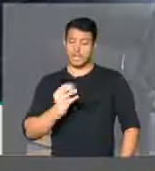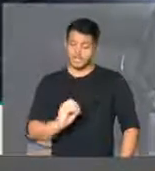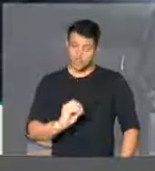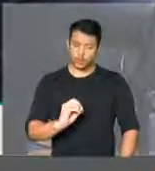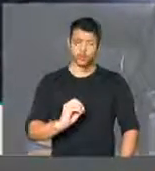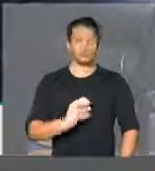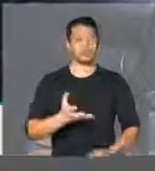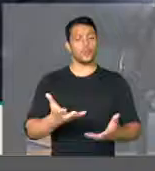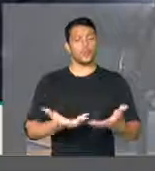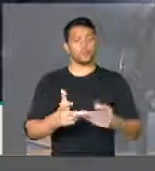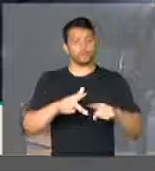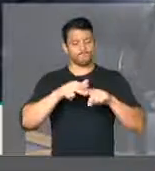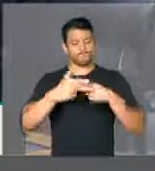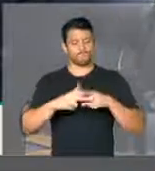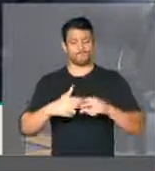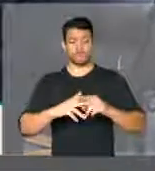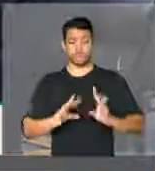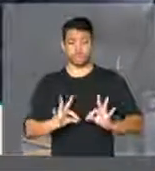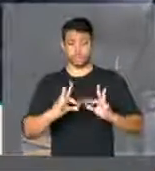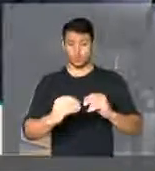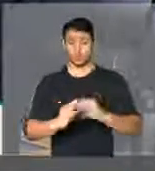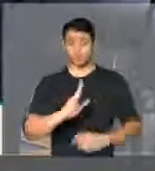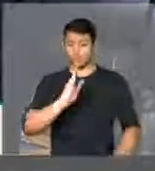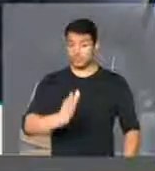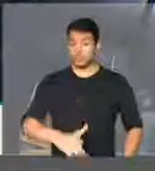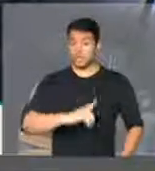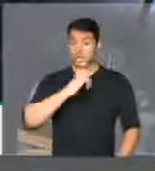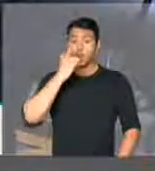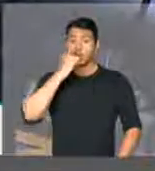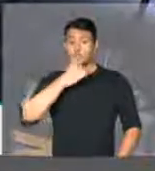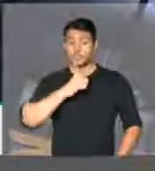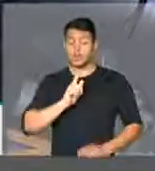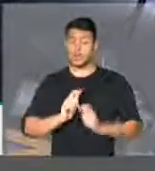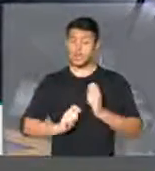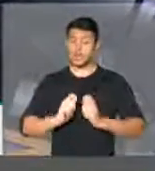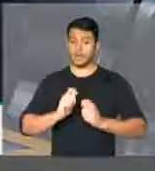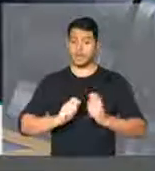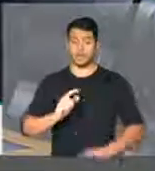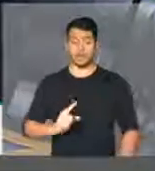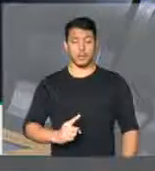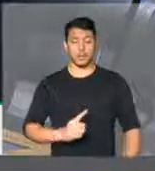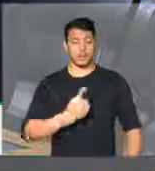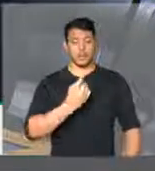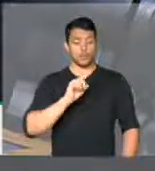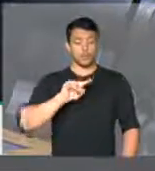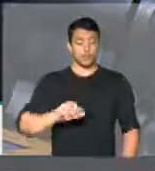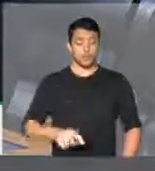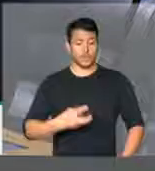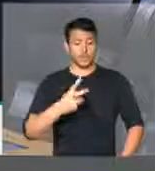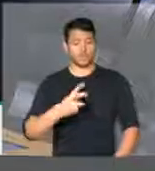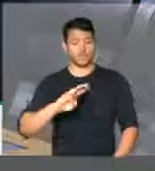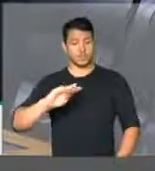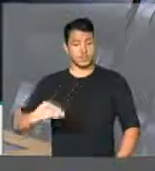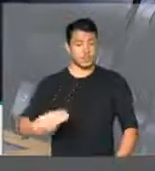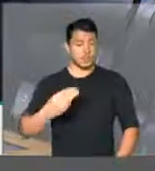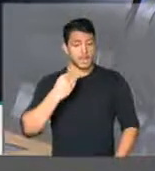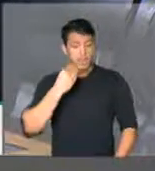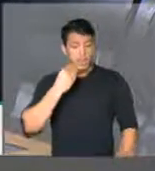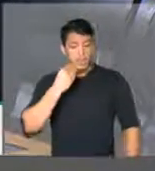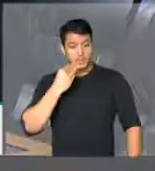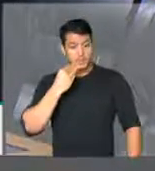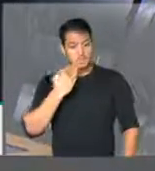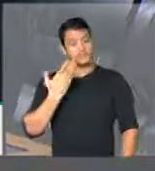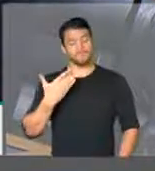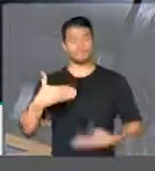prefeito. Já economizou um milhão e meio de reais dos cofres públicos e estamos